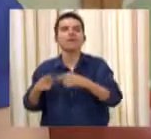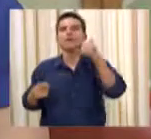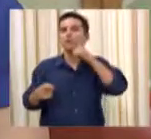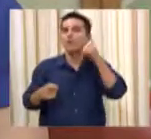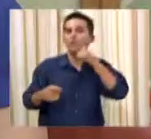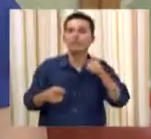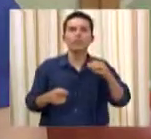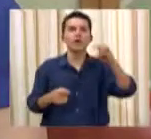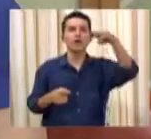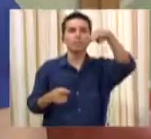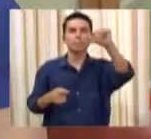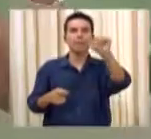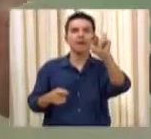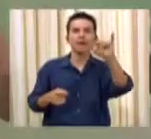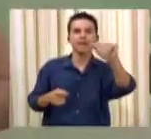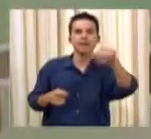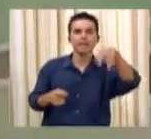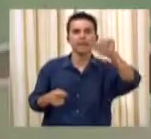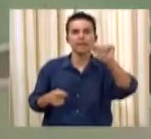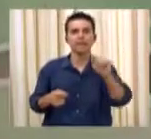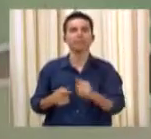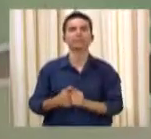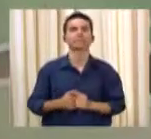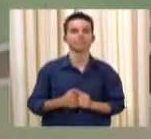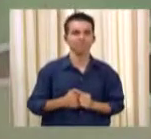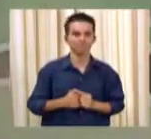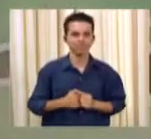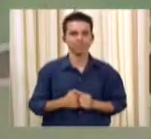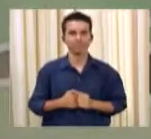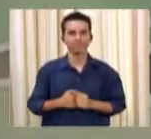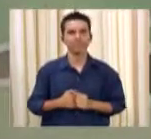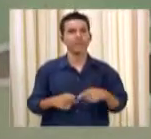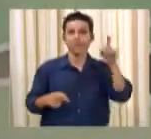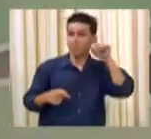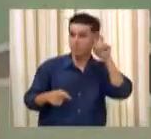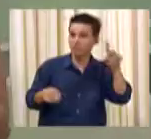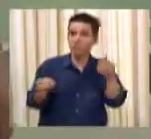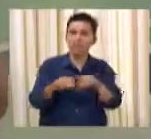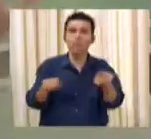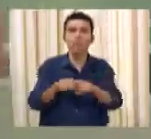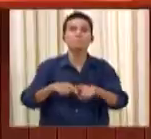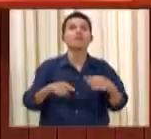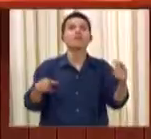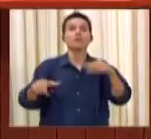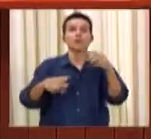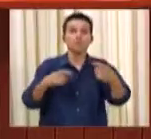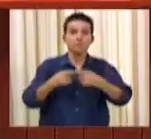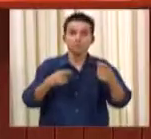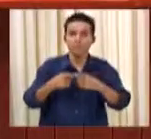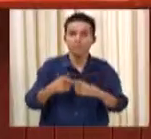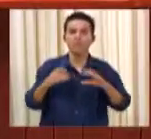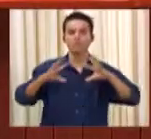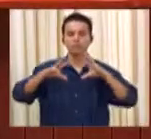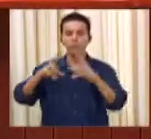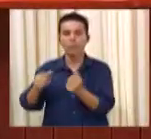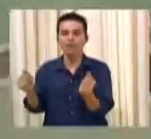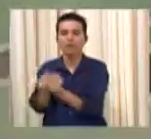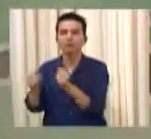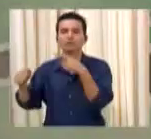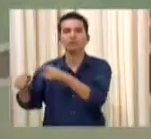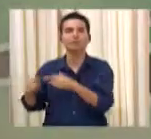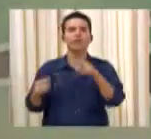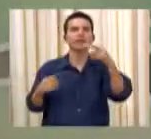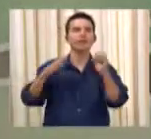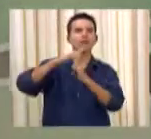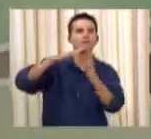Castro Denaro. Lembrando que todos os médicos cooperados da Unimed BH. E hoje com uma participação também muito especial